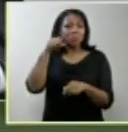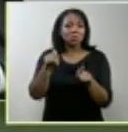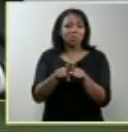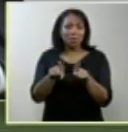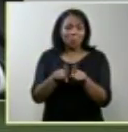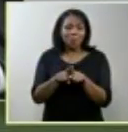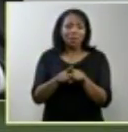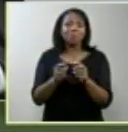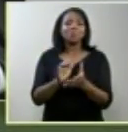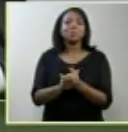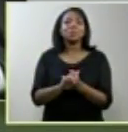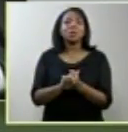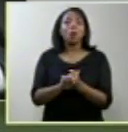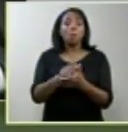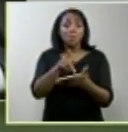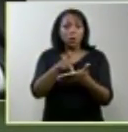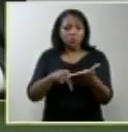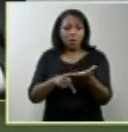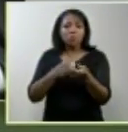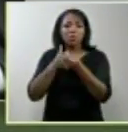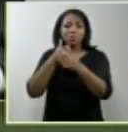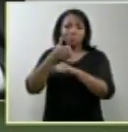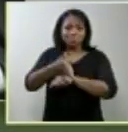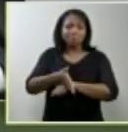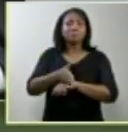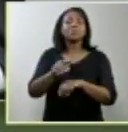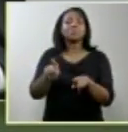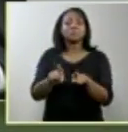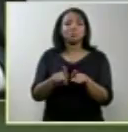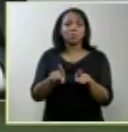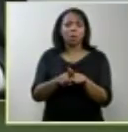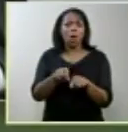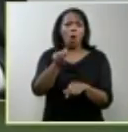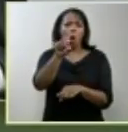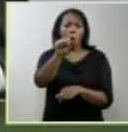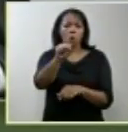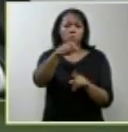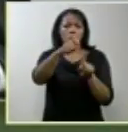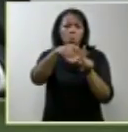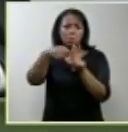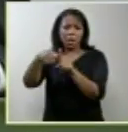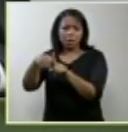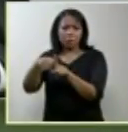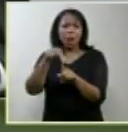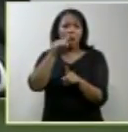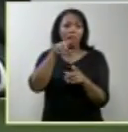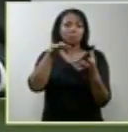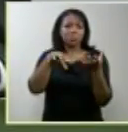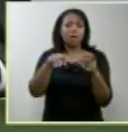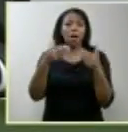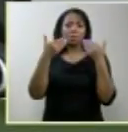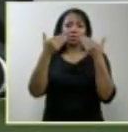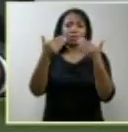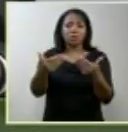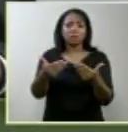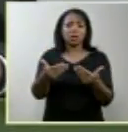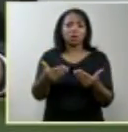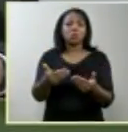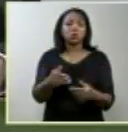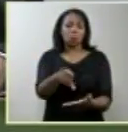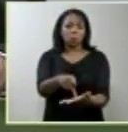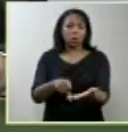projeto que tramitou tramitou durante oito meses ou seja da apresentação do projeto